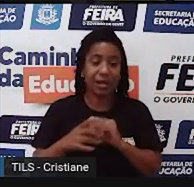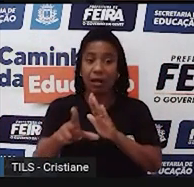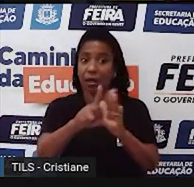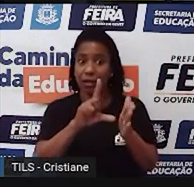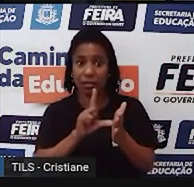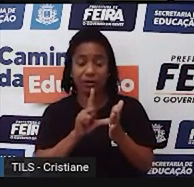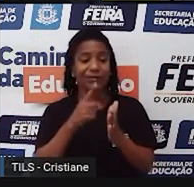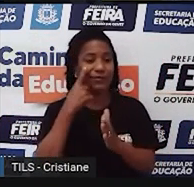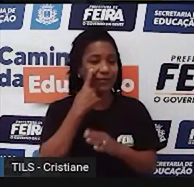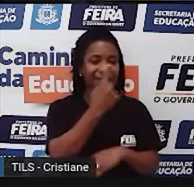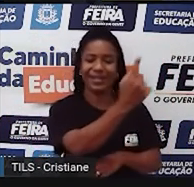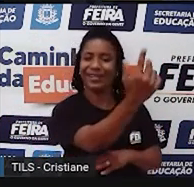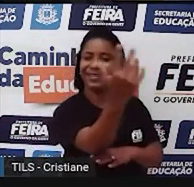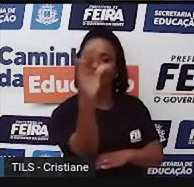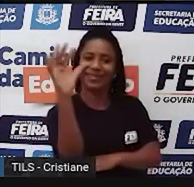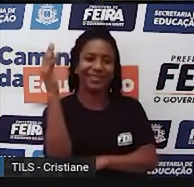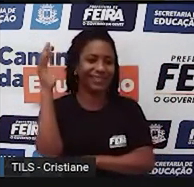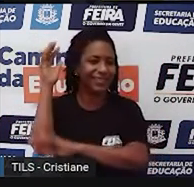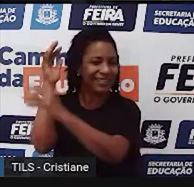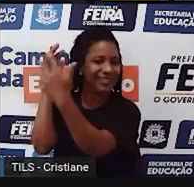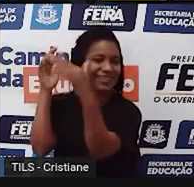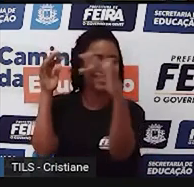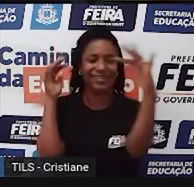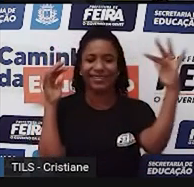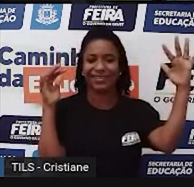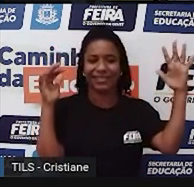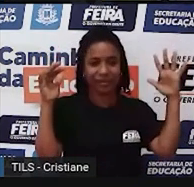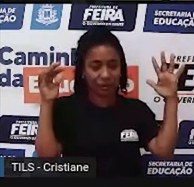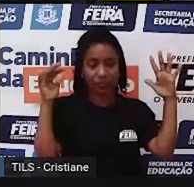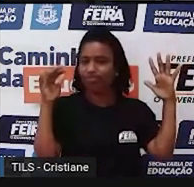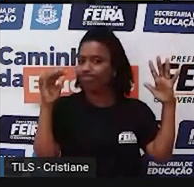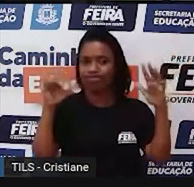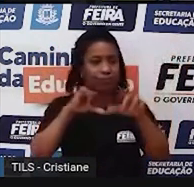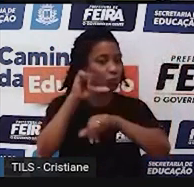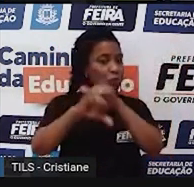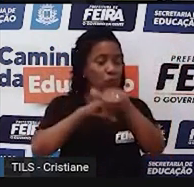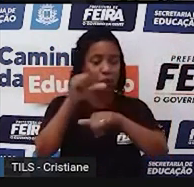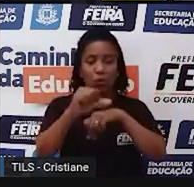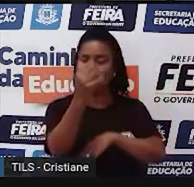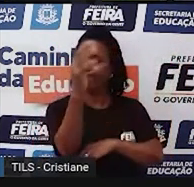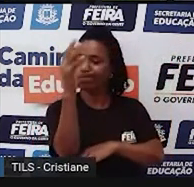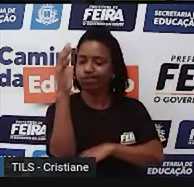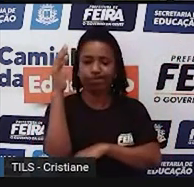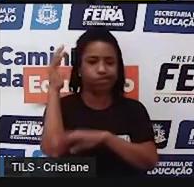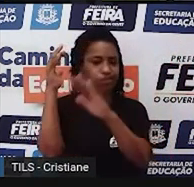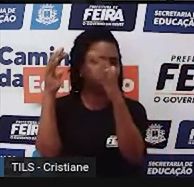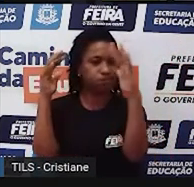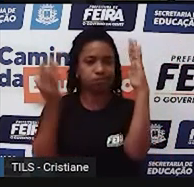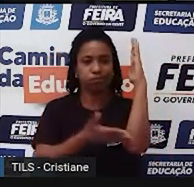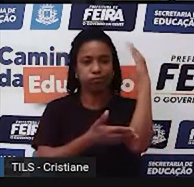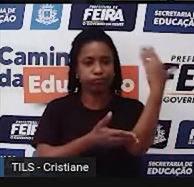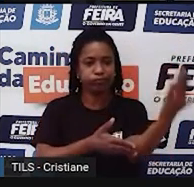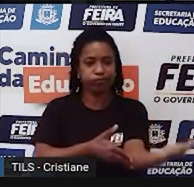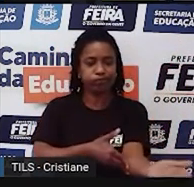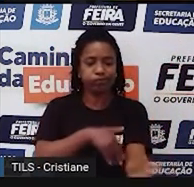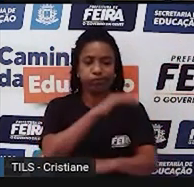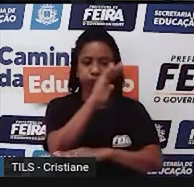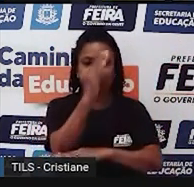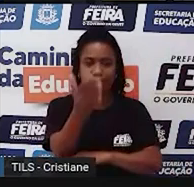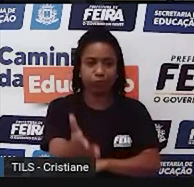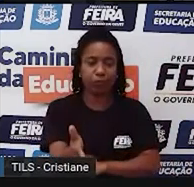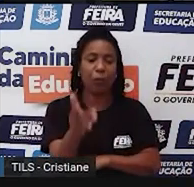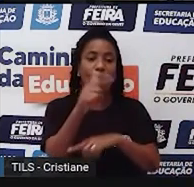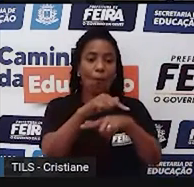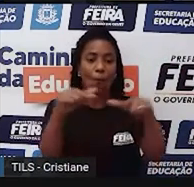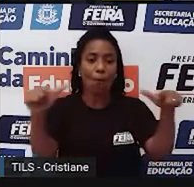florestas, poucas áreas ali modificadas, passamos a ter agora grandes áreas urbanas, com creto